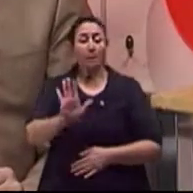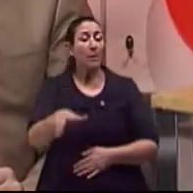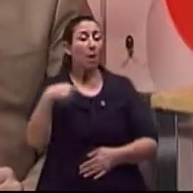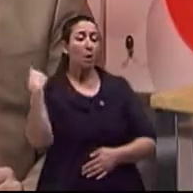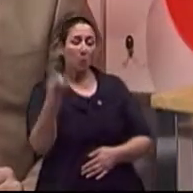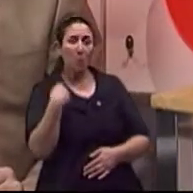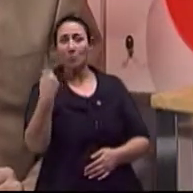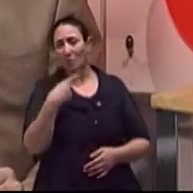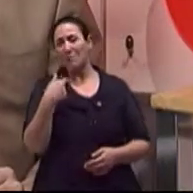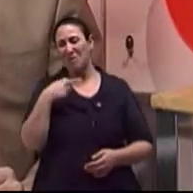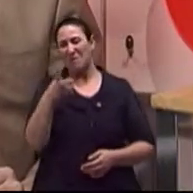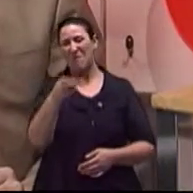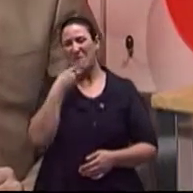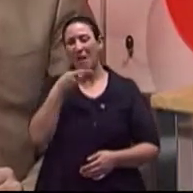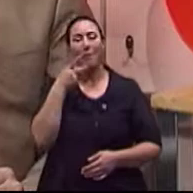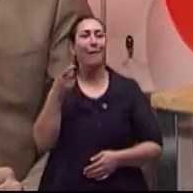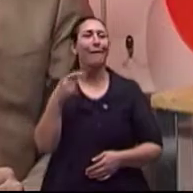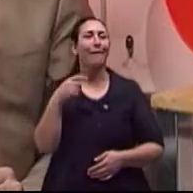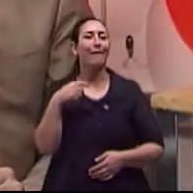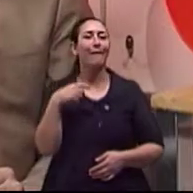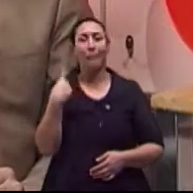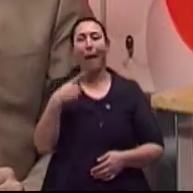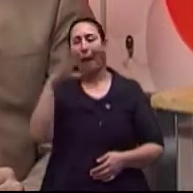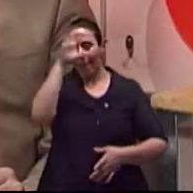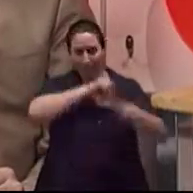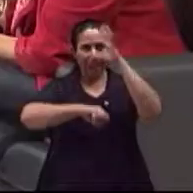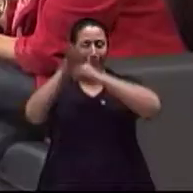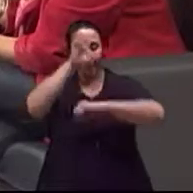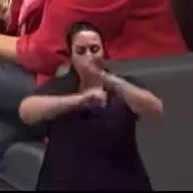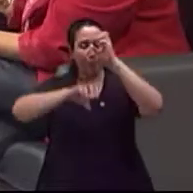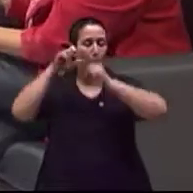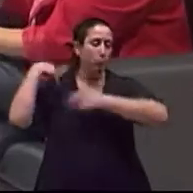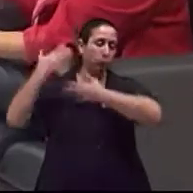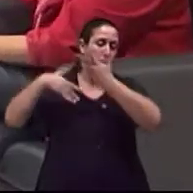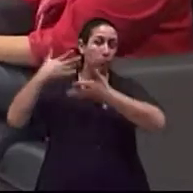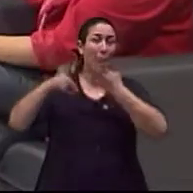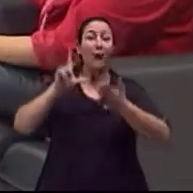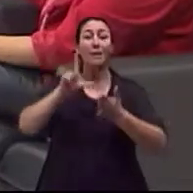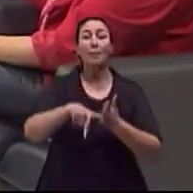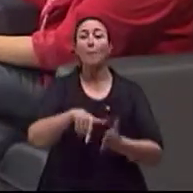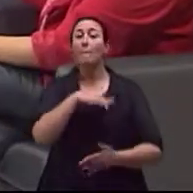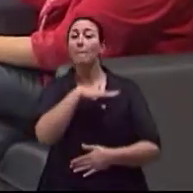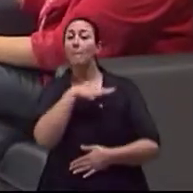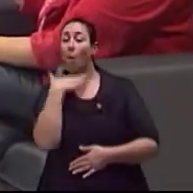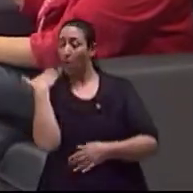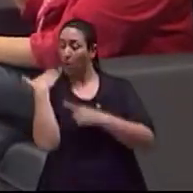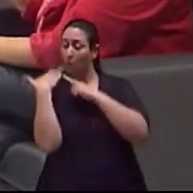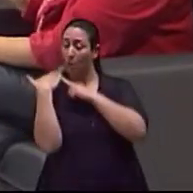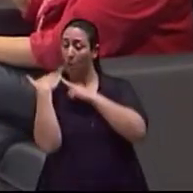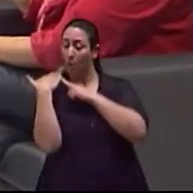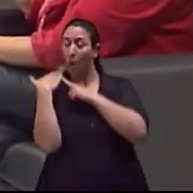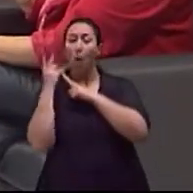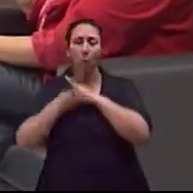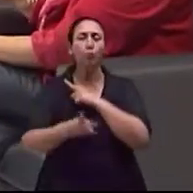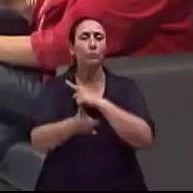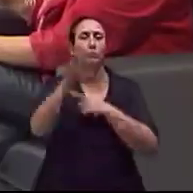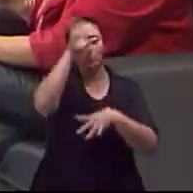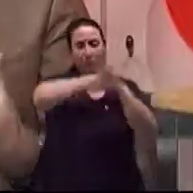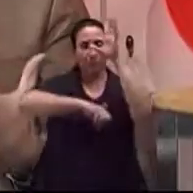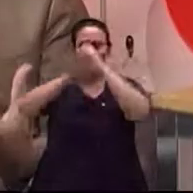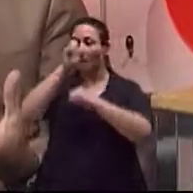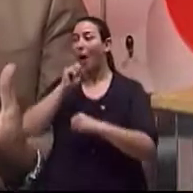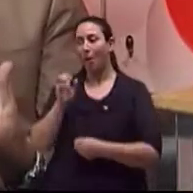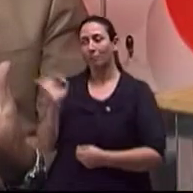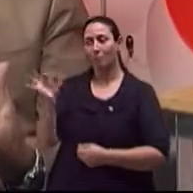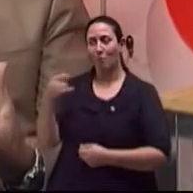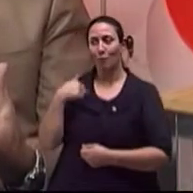aprendemos a vida inteira E aprendemos depois que morremos também Ah, ok, tu vai além Exato Um dia eu chego lá Existe um